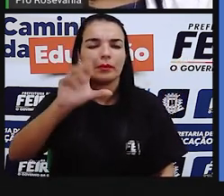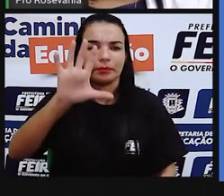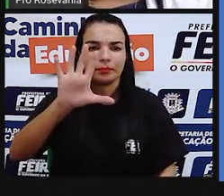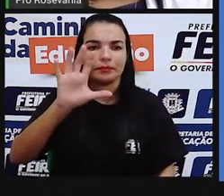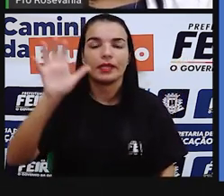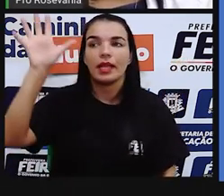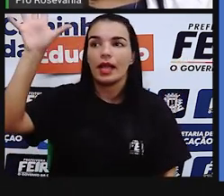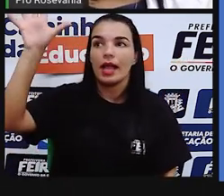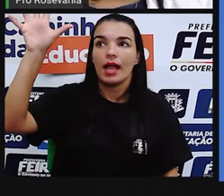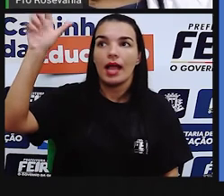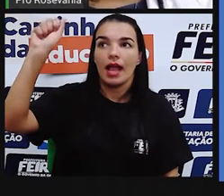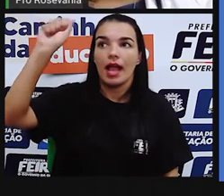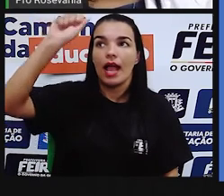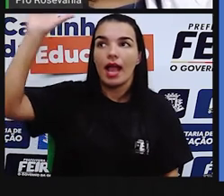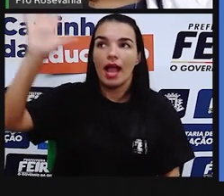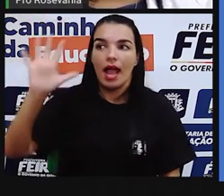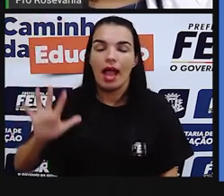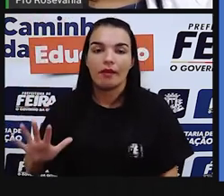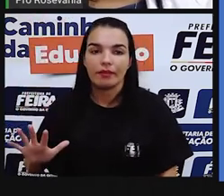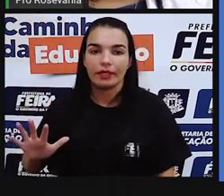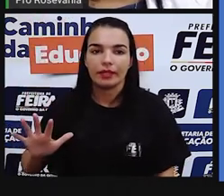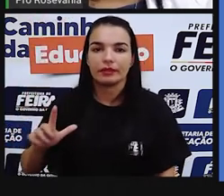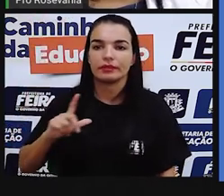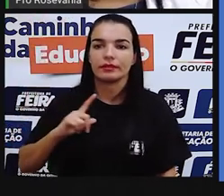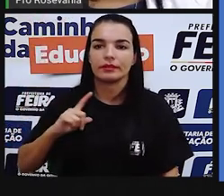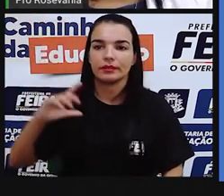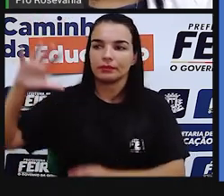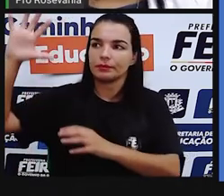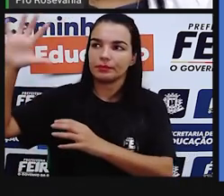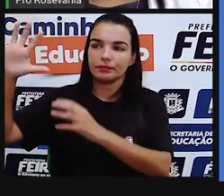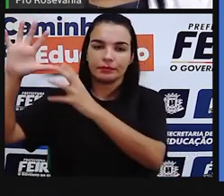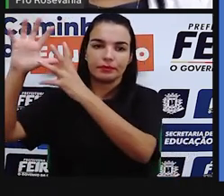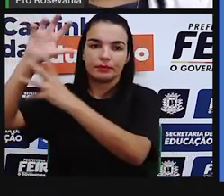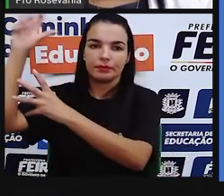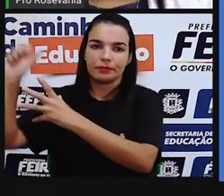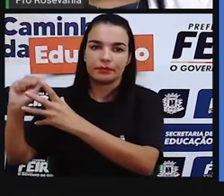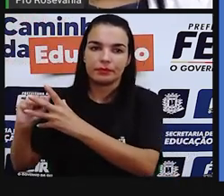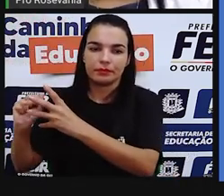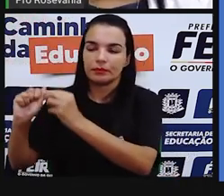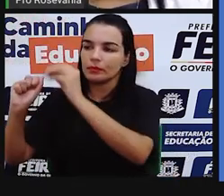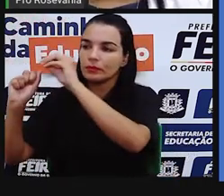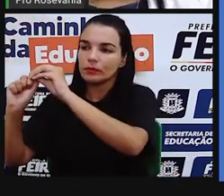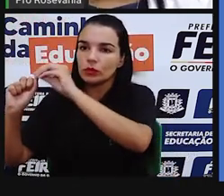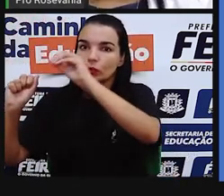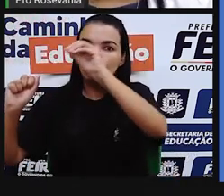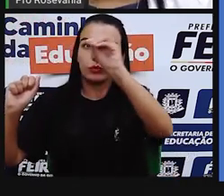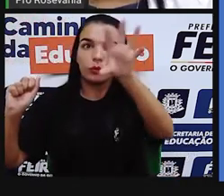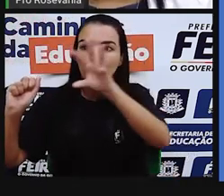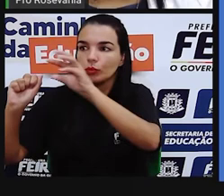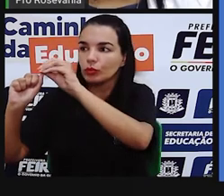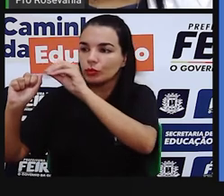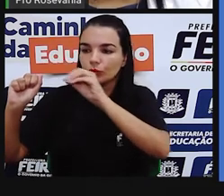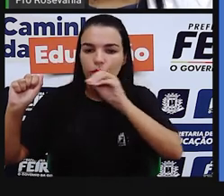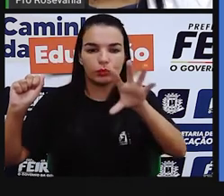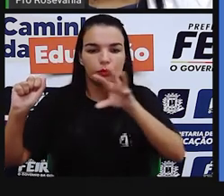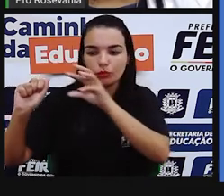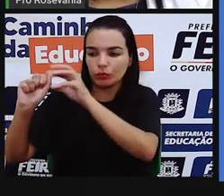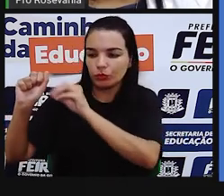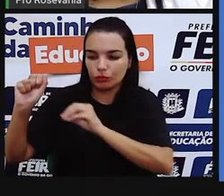vendo lá, Os povos africanos. Eles vieram, né? Essa a